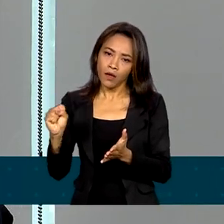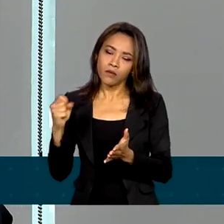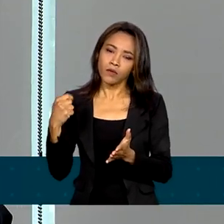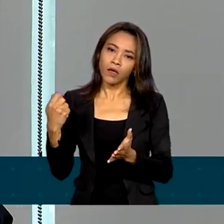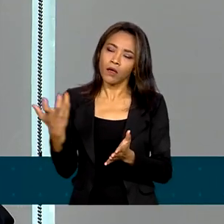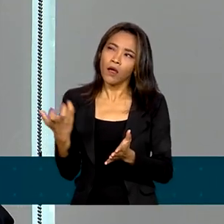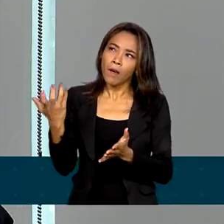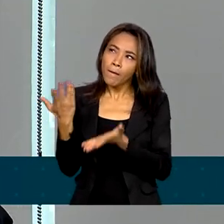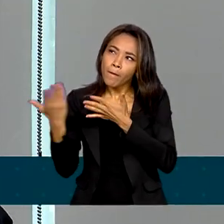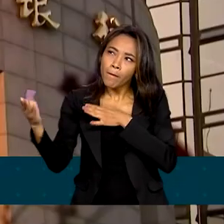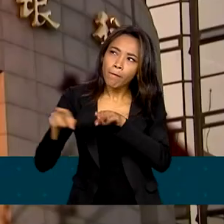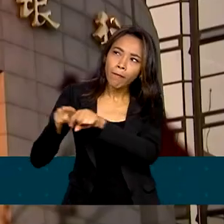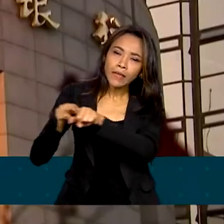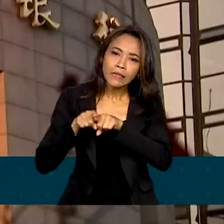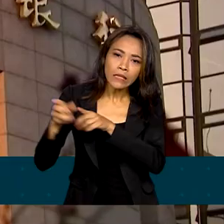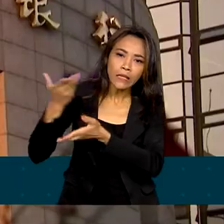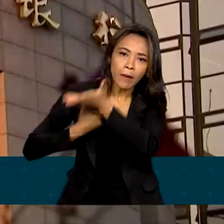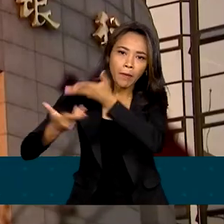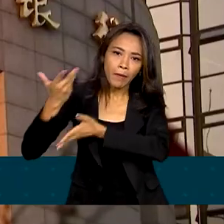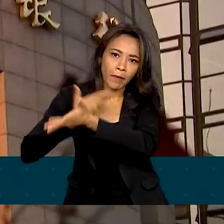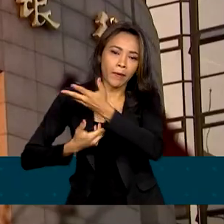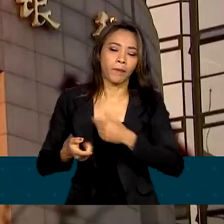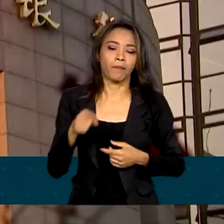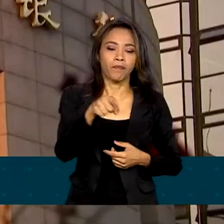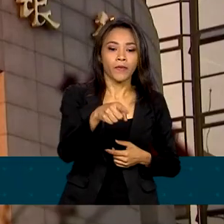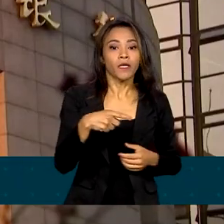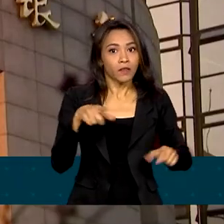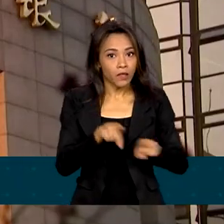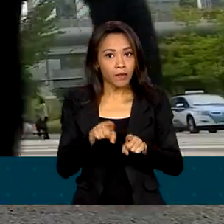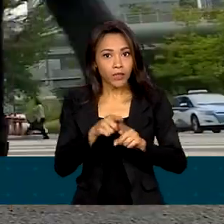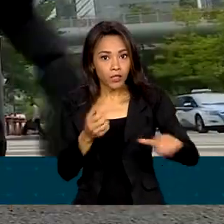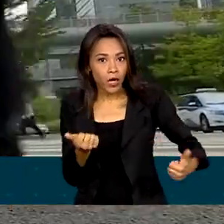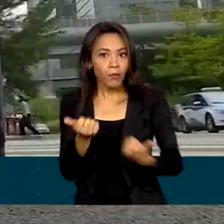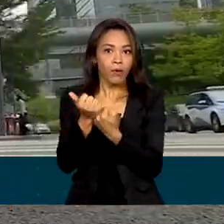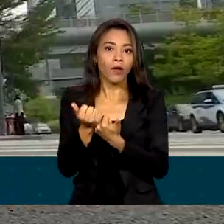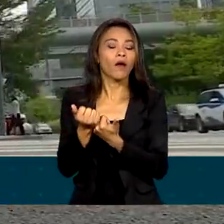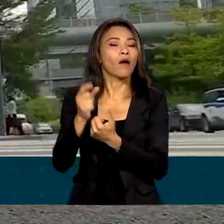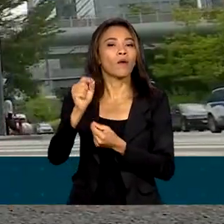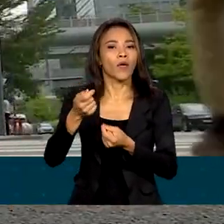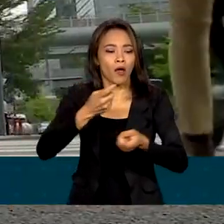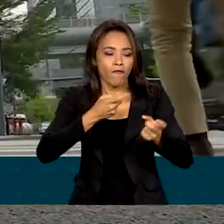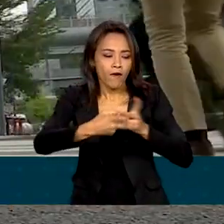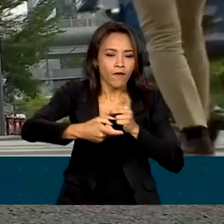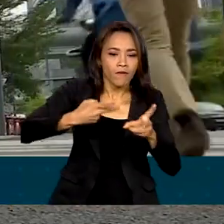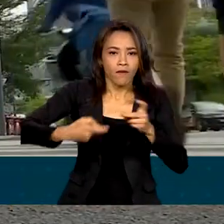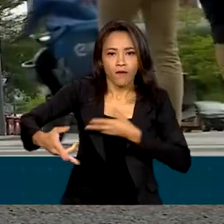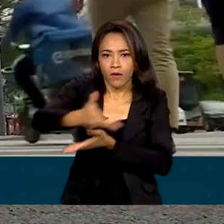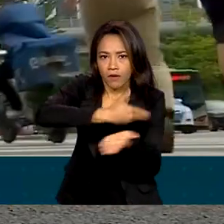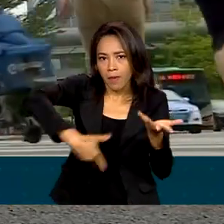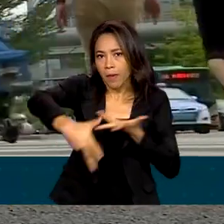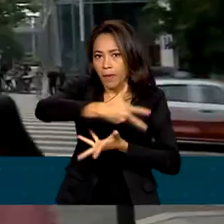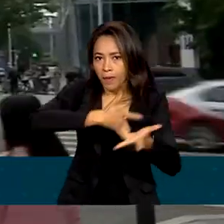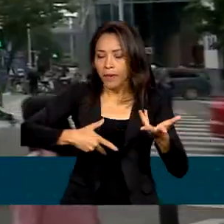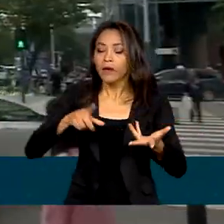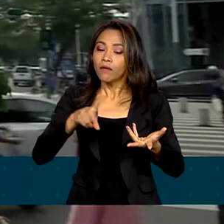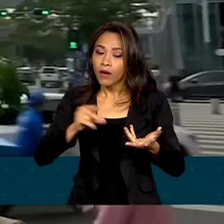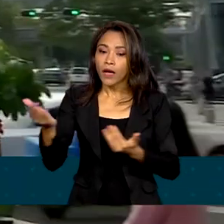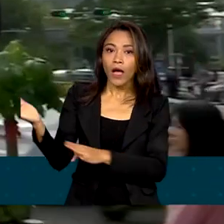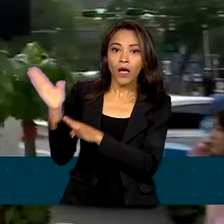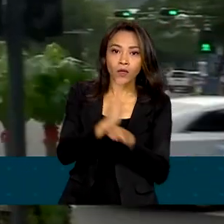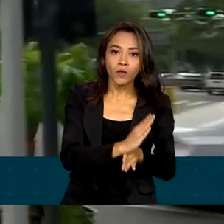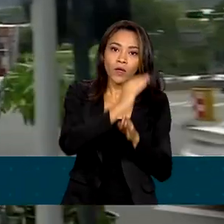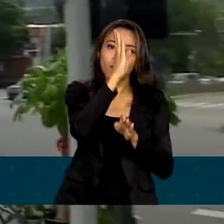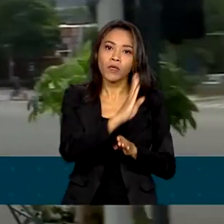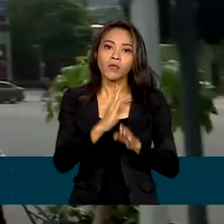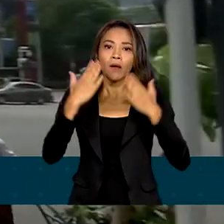da China, com o Banco dos BRICS. Além de fortalecer o comércio, a visita do presidente Lula à China deve também ajudar o Brasil a